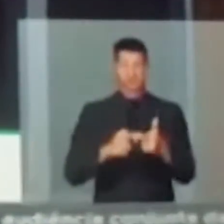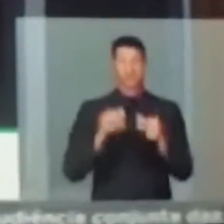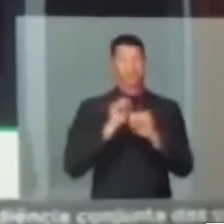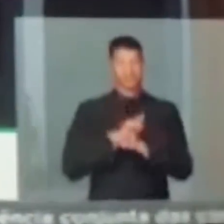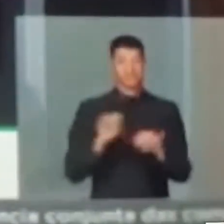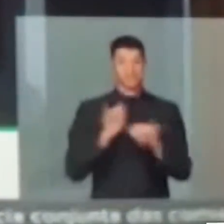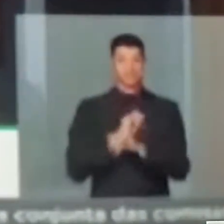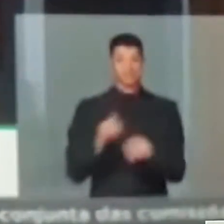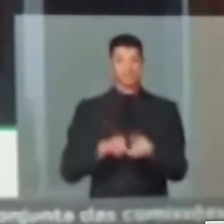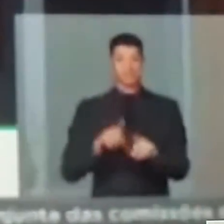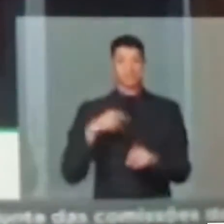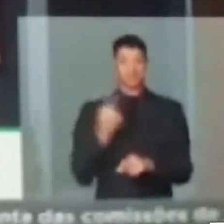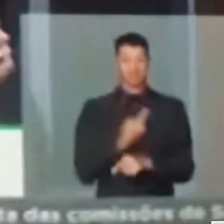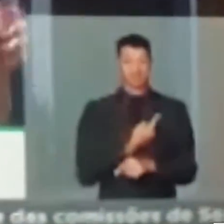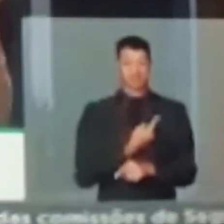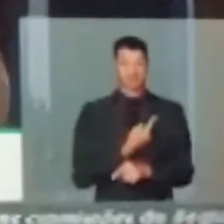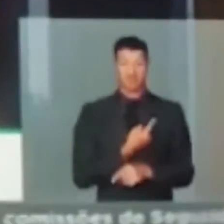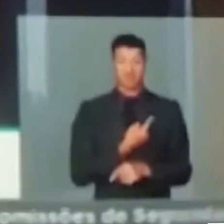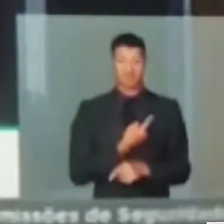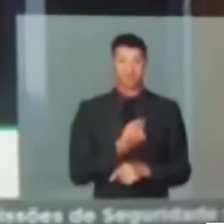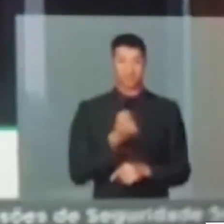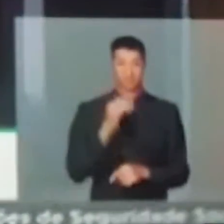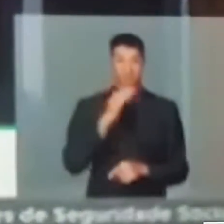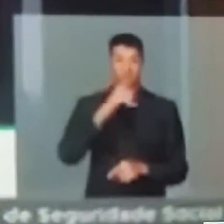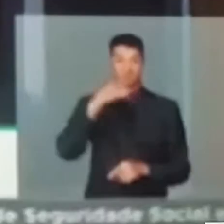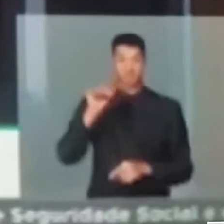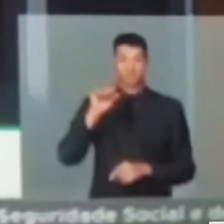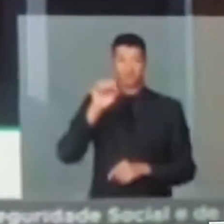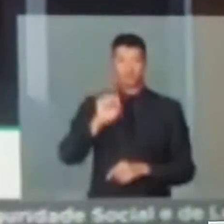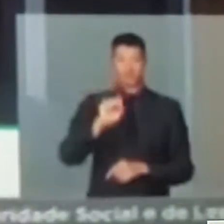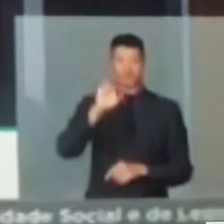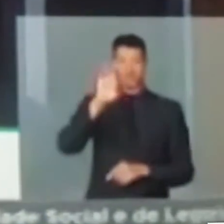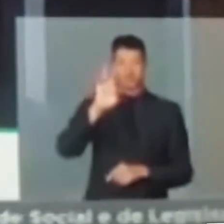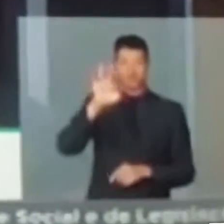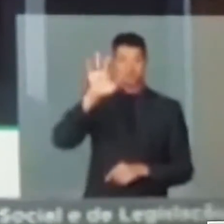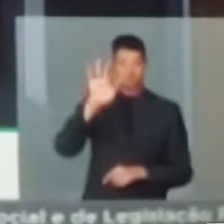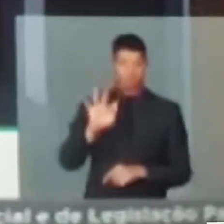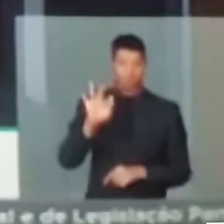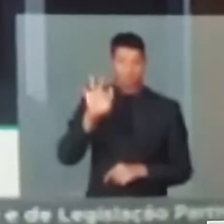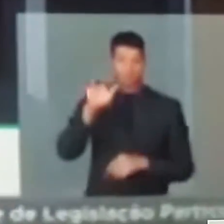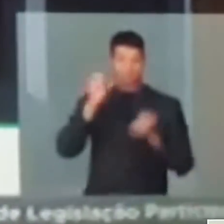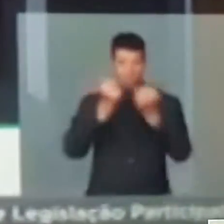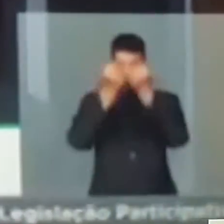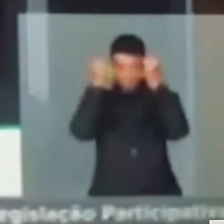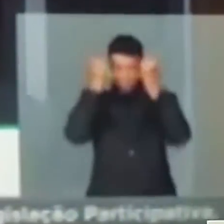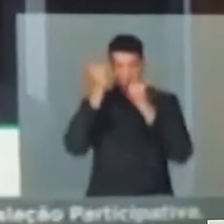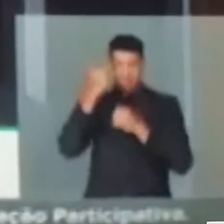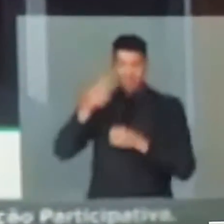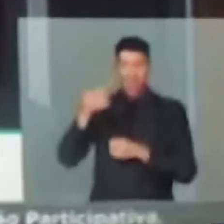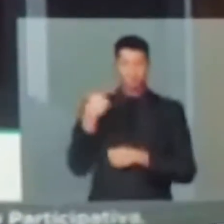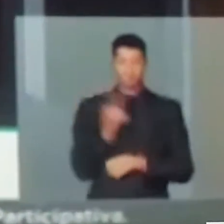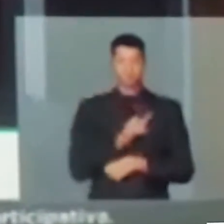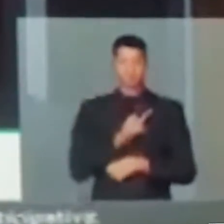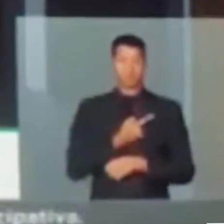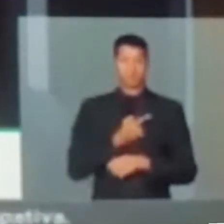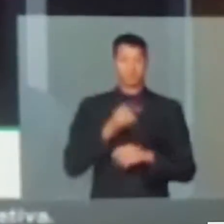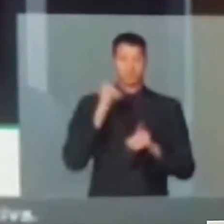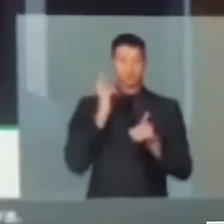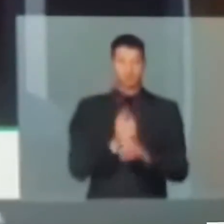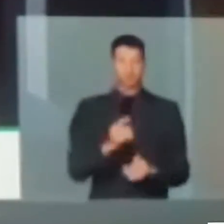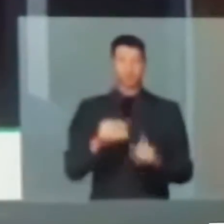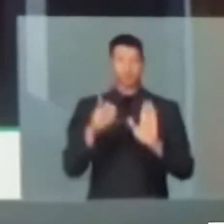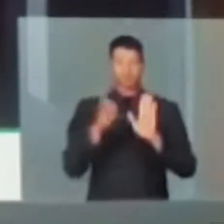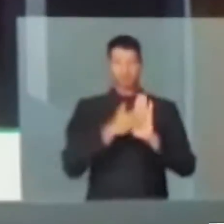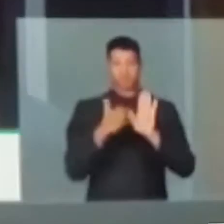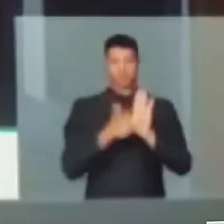dizer o seguinte, a nossa ação no Supremo Tribunal Federal, que está lá, a nossa ação no Supremo Tribunal Preceito